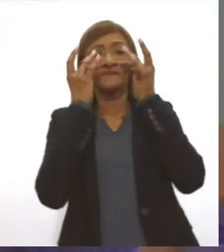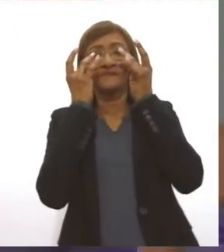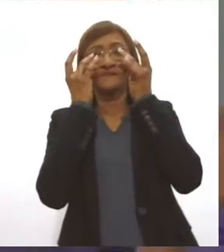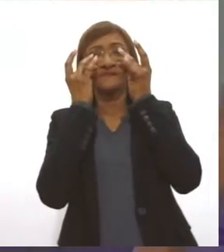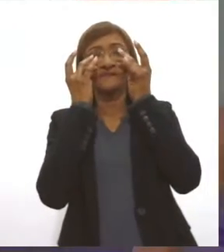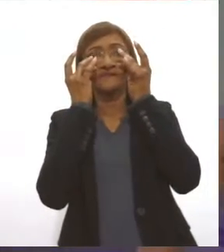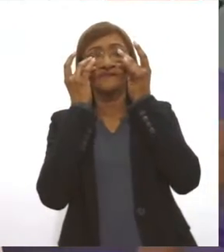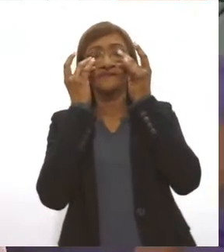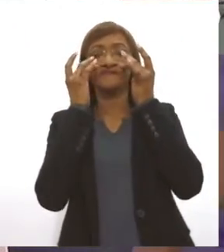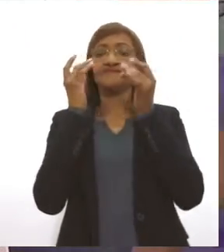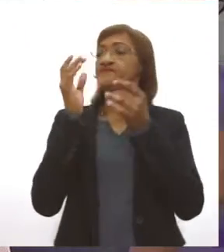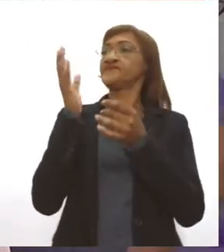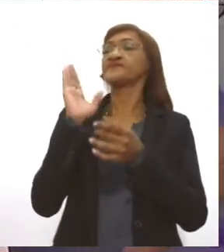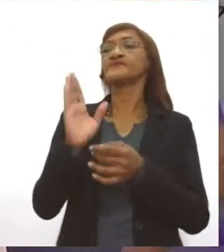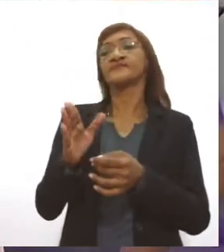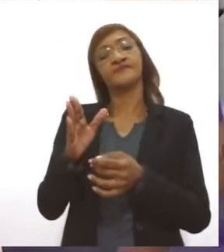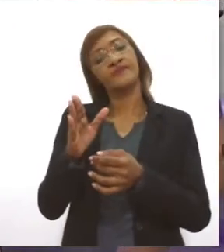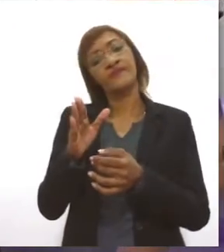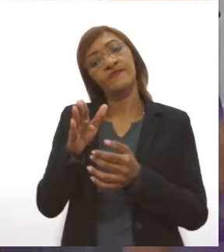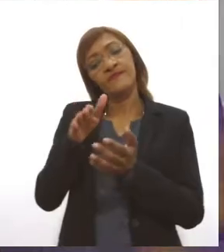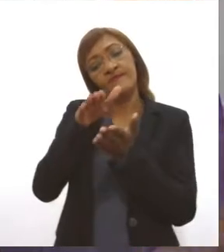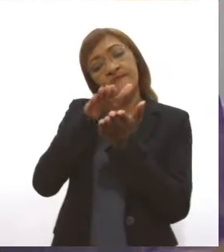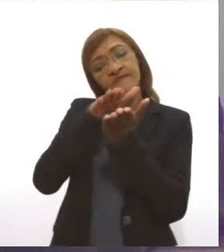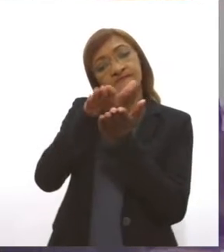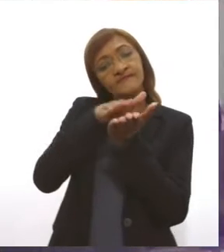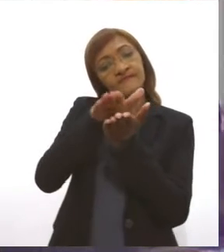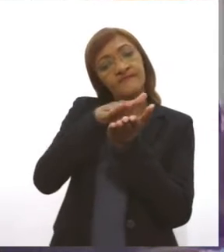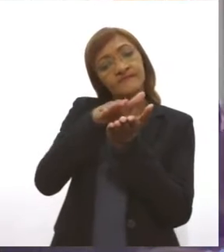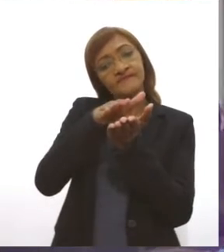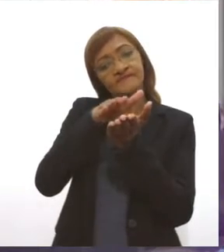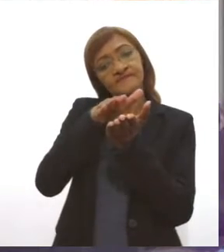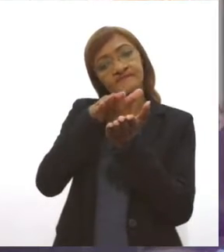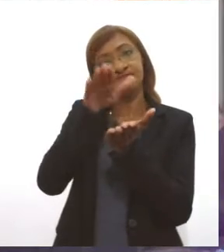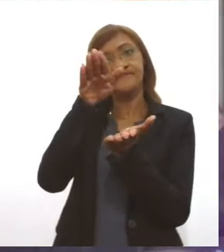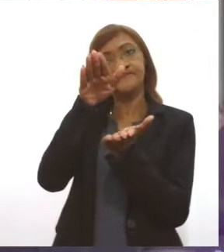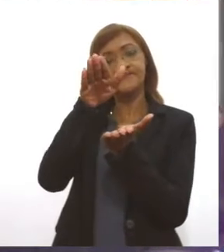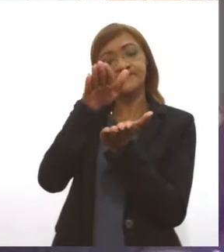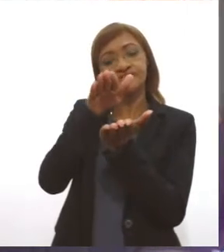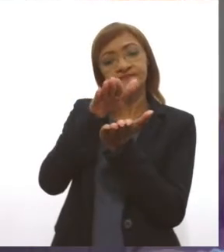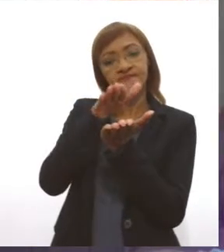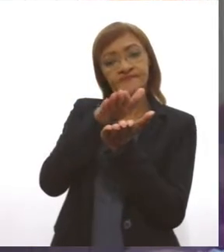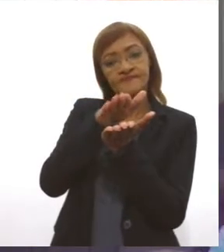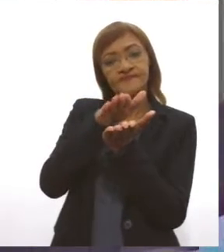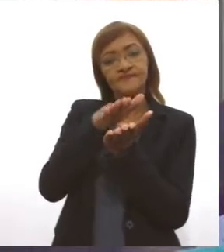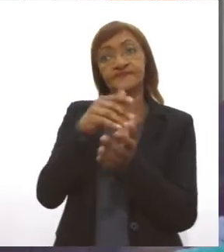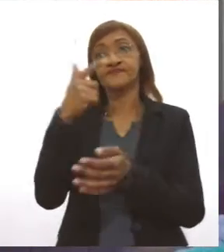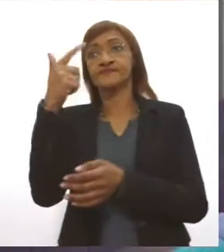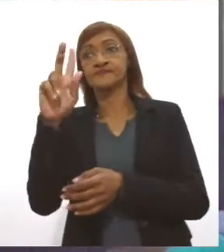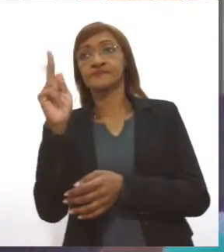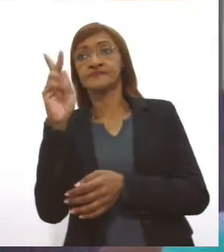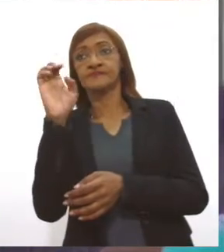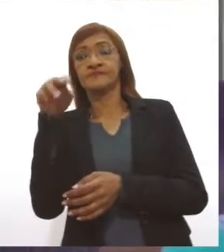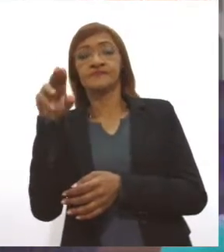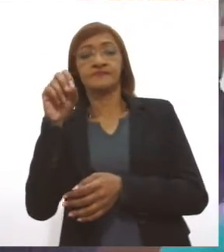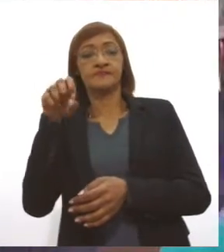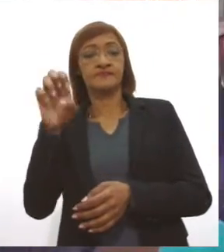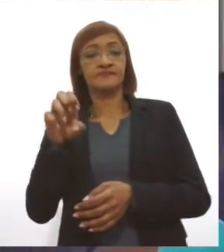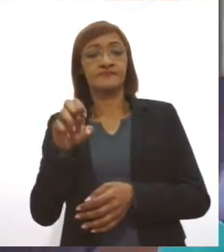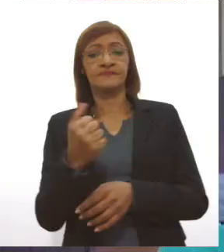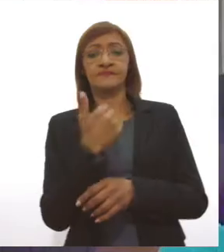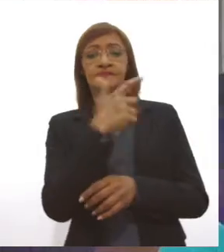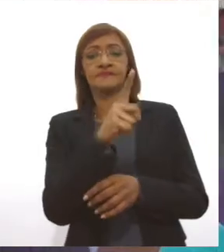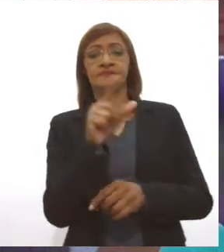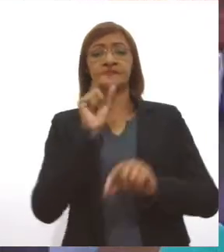delas é a baixa do estoque do Hemose. A outra é a expectativa de que a necessidade de sangue